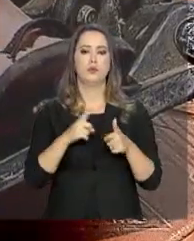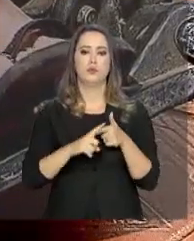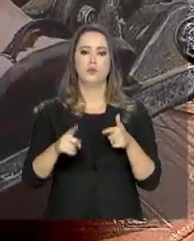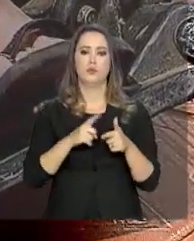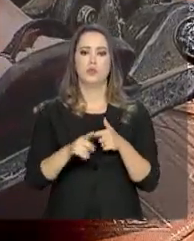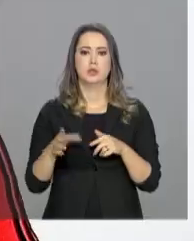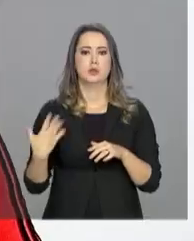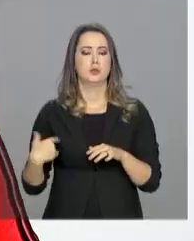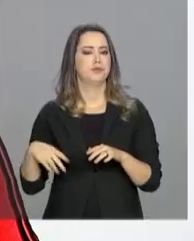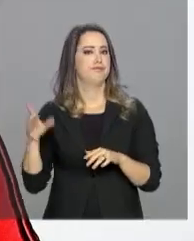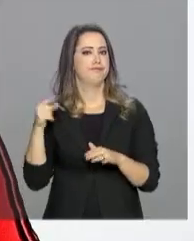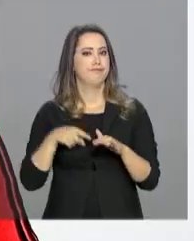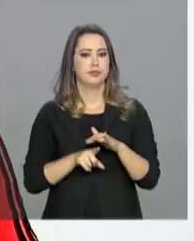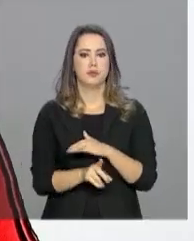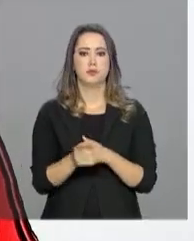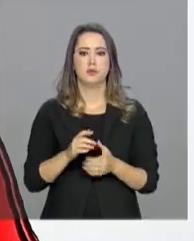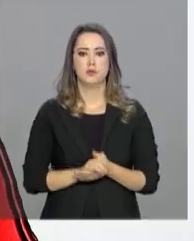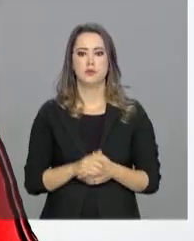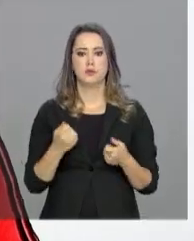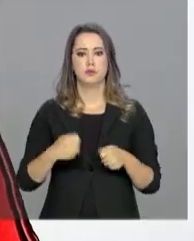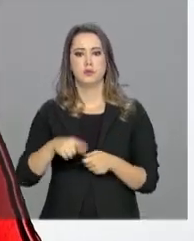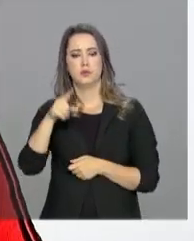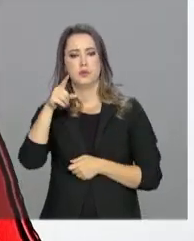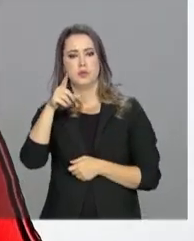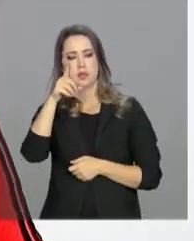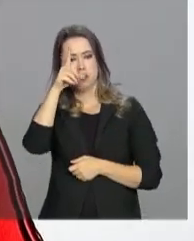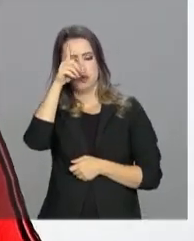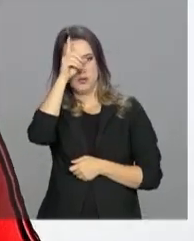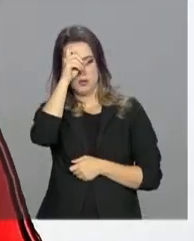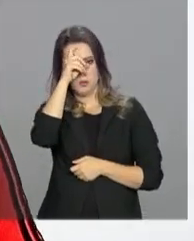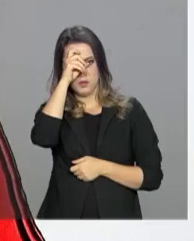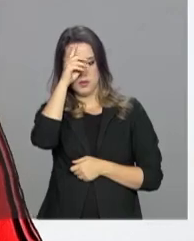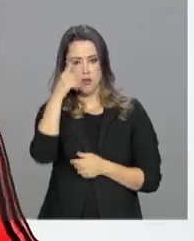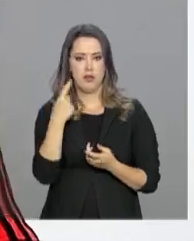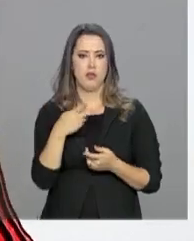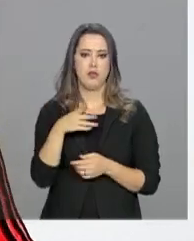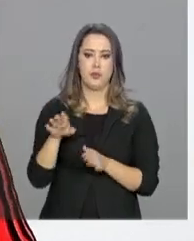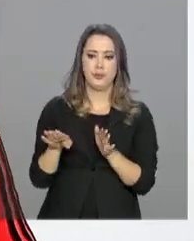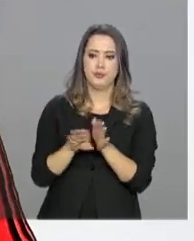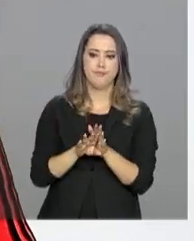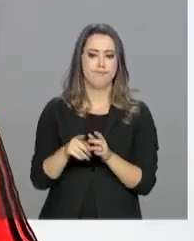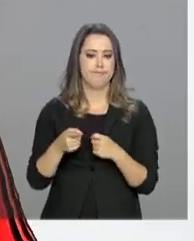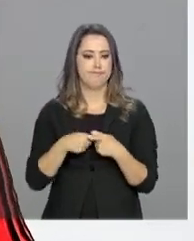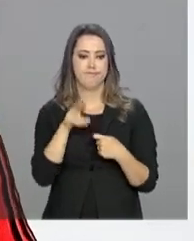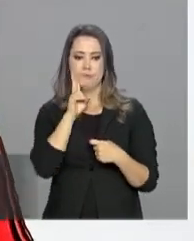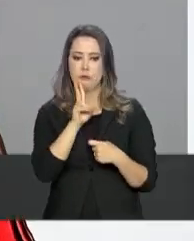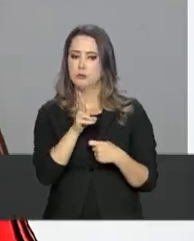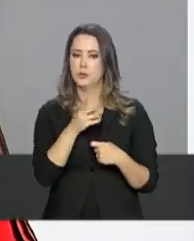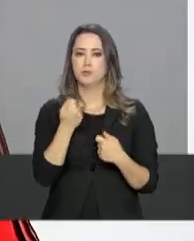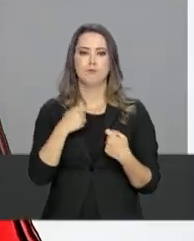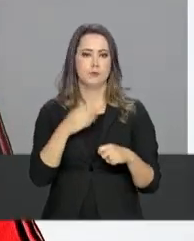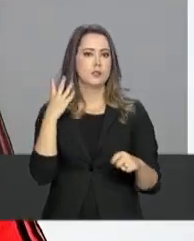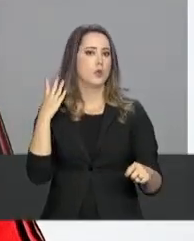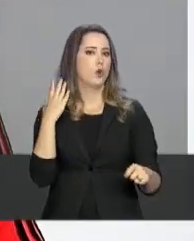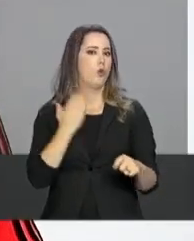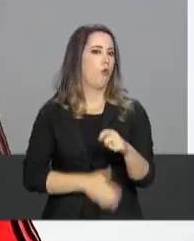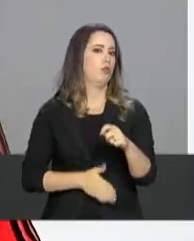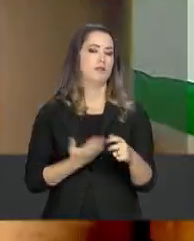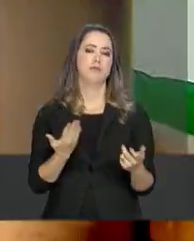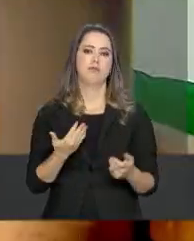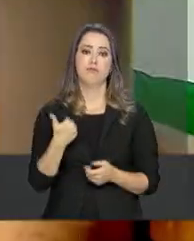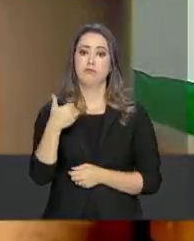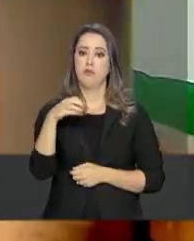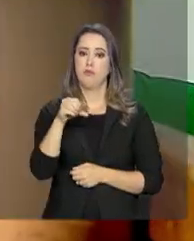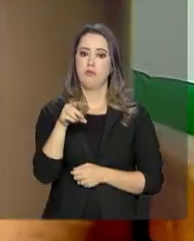rapidamente. Fiquei internado durante 11 dias, aí o médico chegou e disse que tinha que amputar a perna. Um espaço de 19 dias.